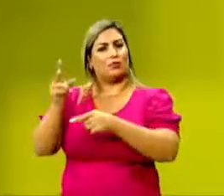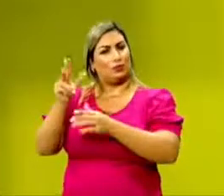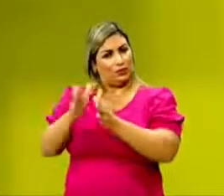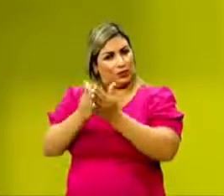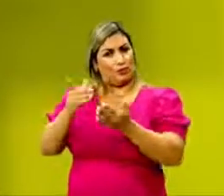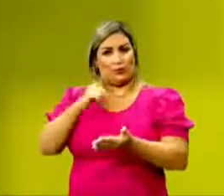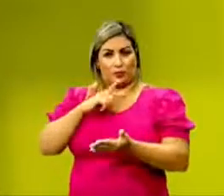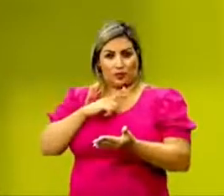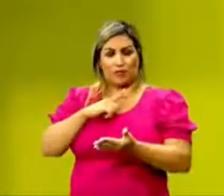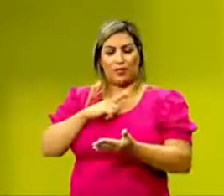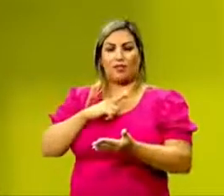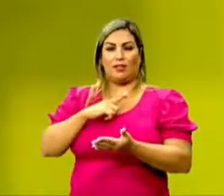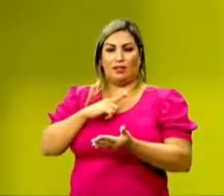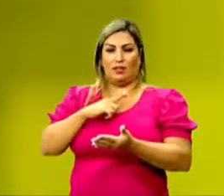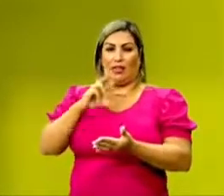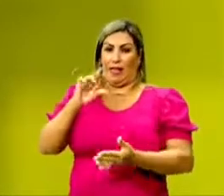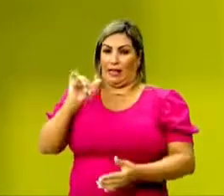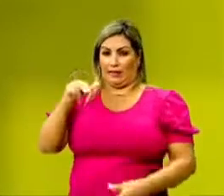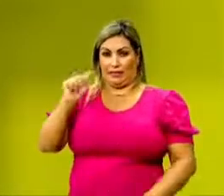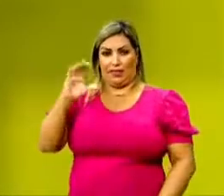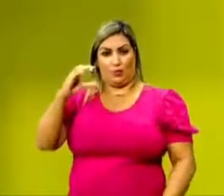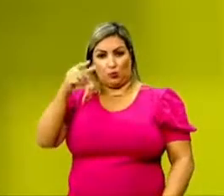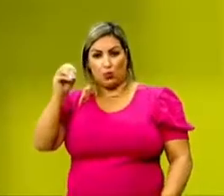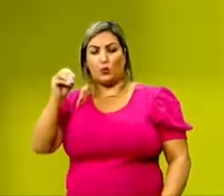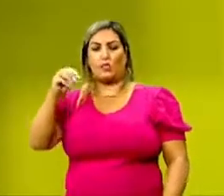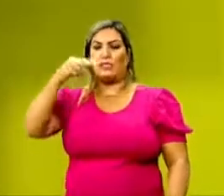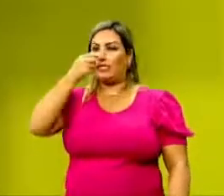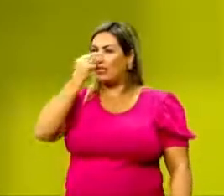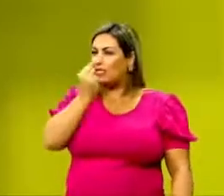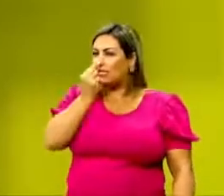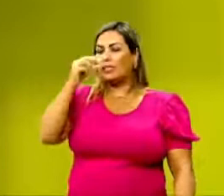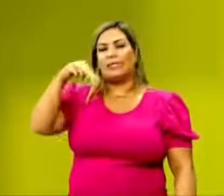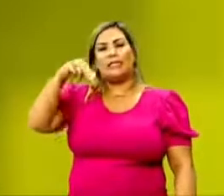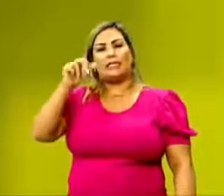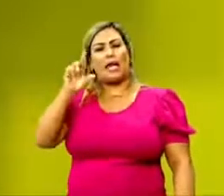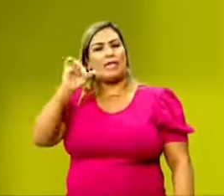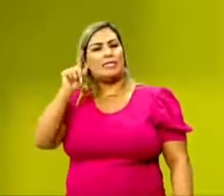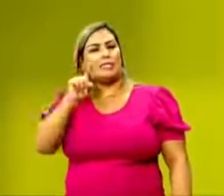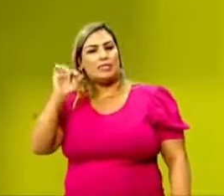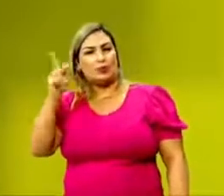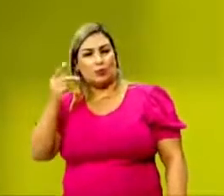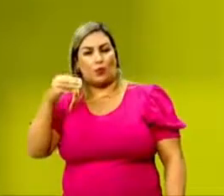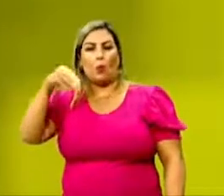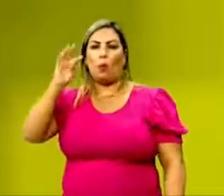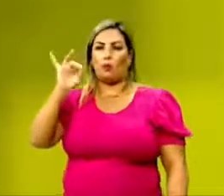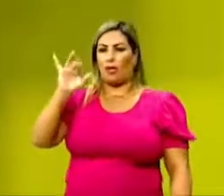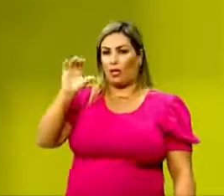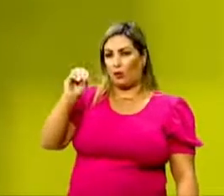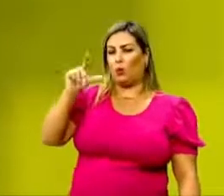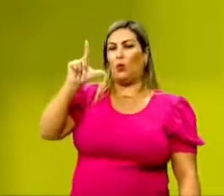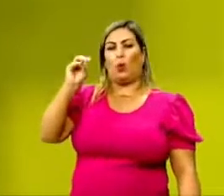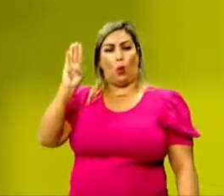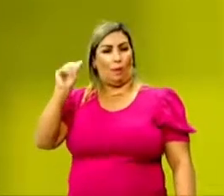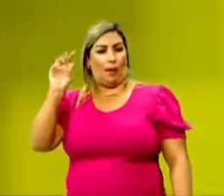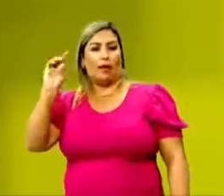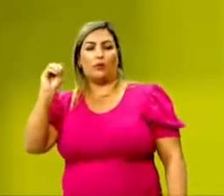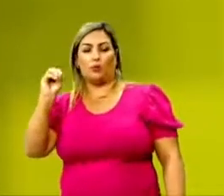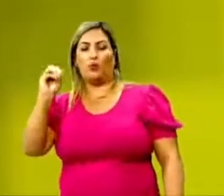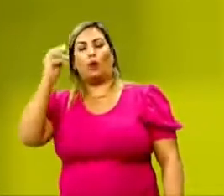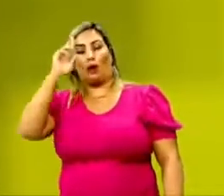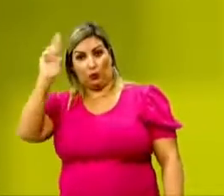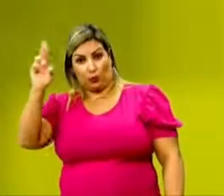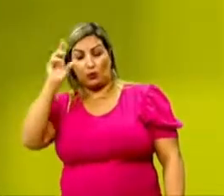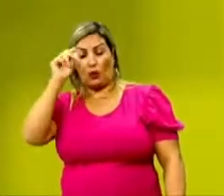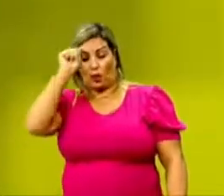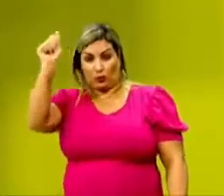livro, Reinações de Narizinho, do Monteiro Lobato, que começa, então, o grande conflito da história.